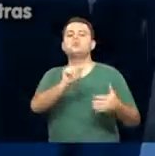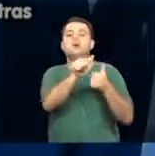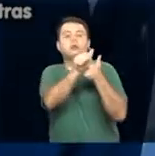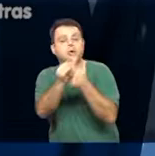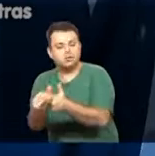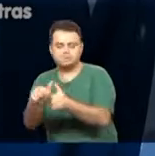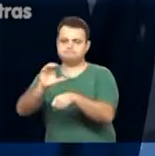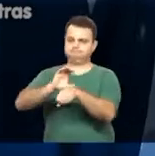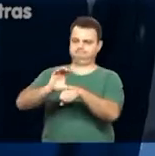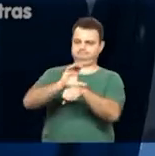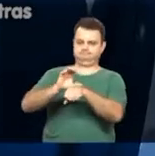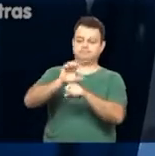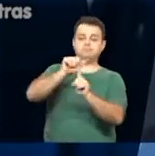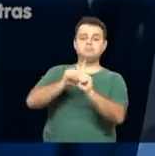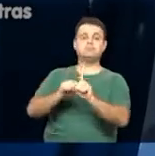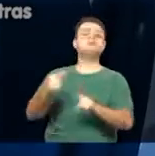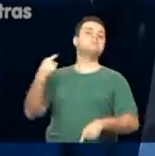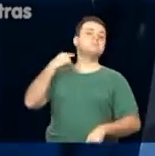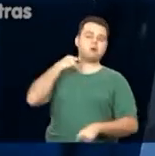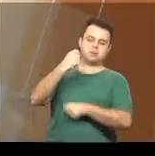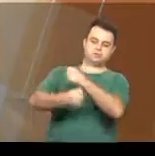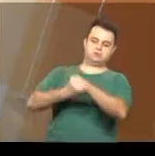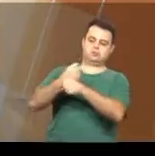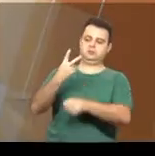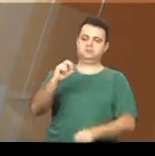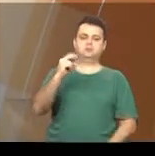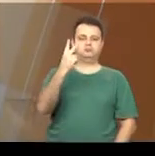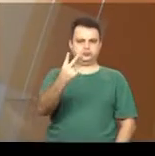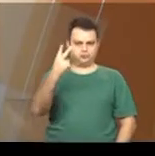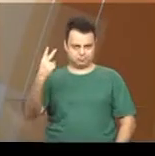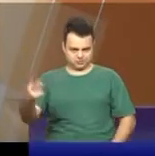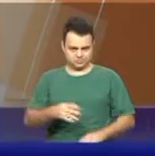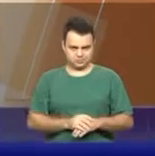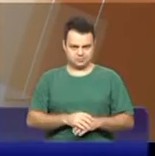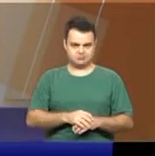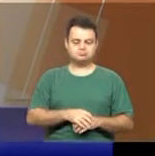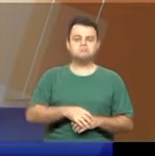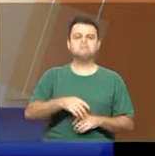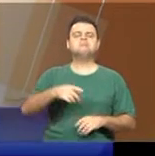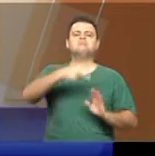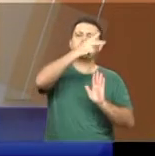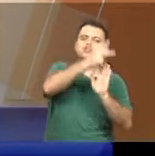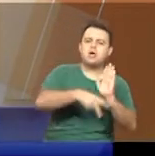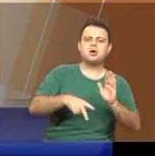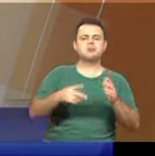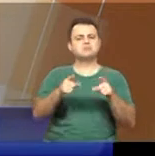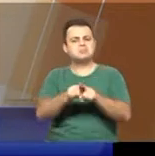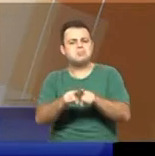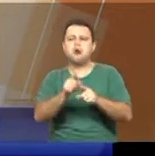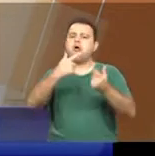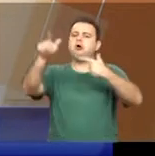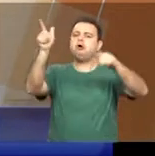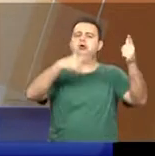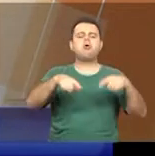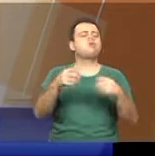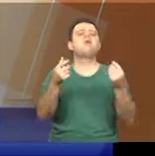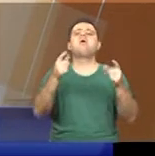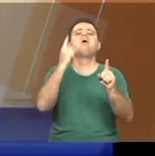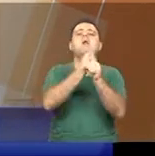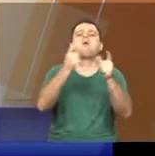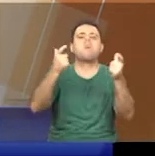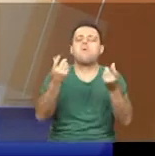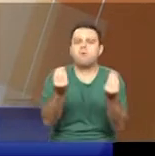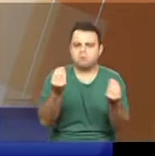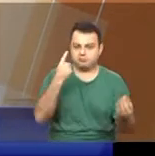constitucional de maio de 2022. Você pode acompanhar a tramitação desses e outros projetos no site da Câmara.